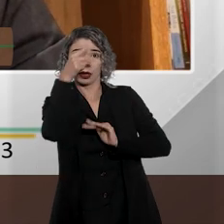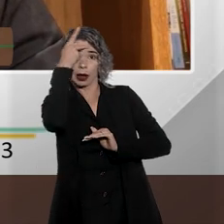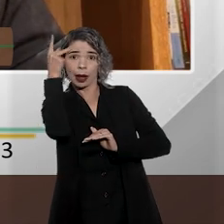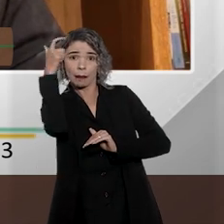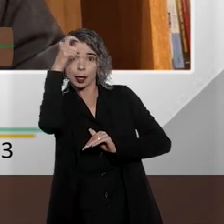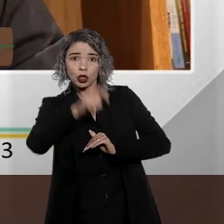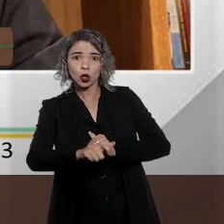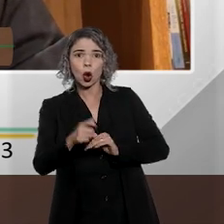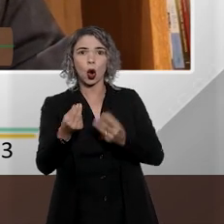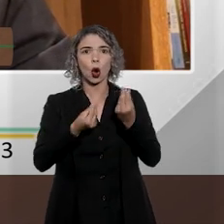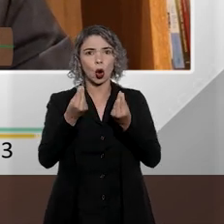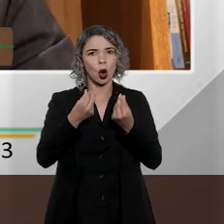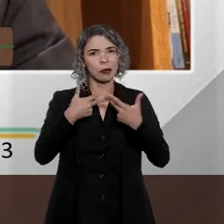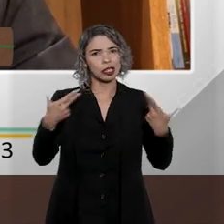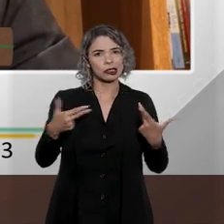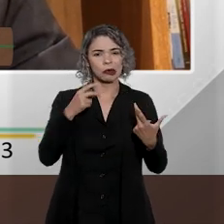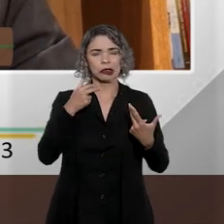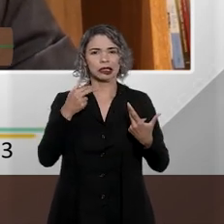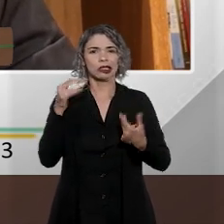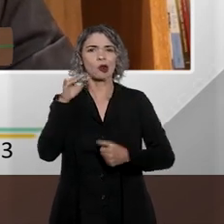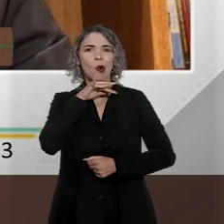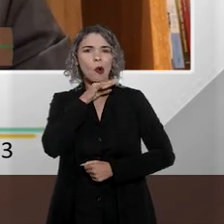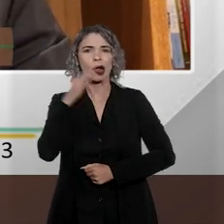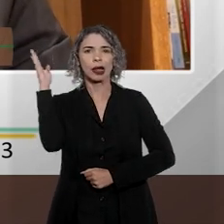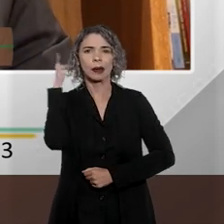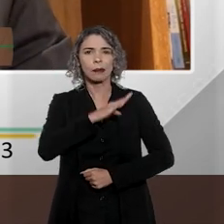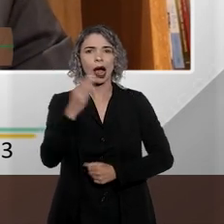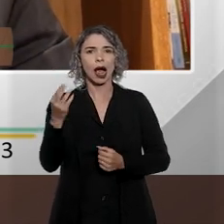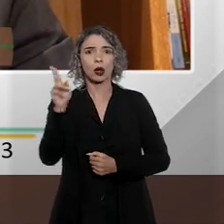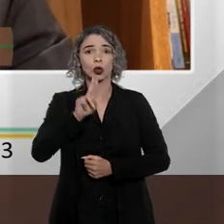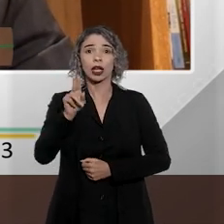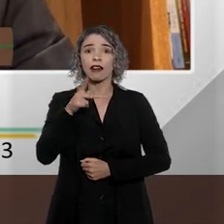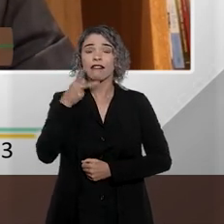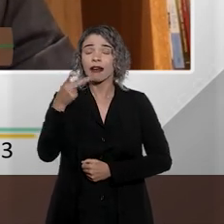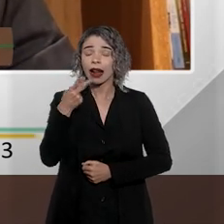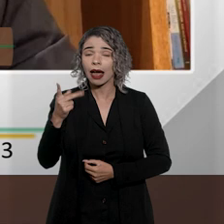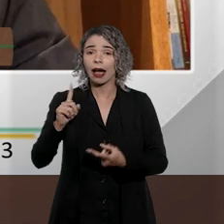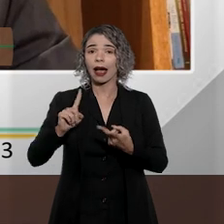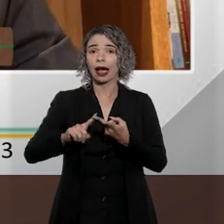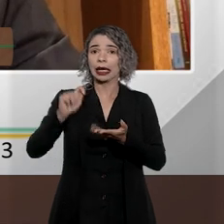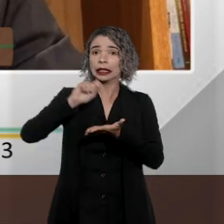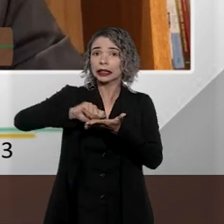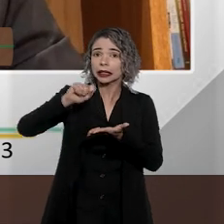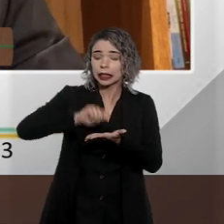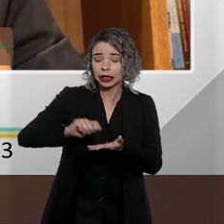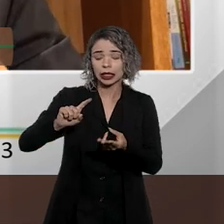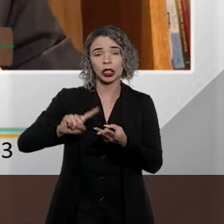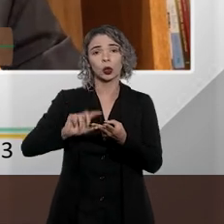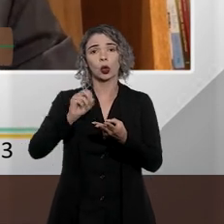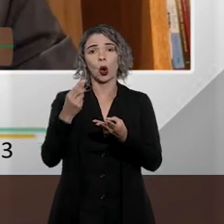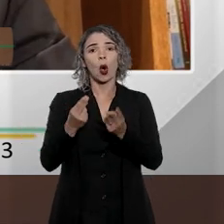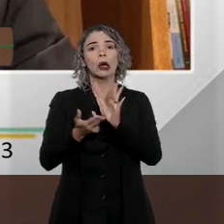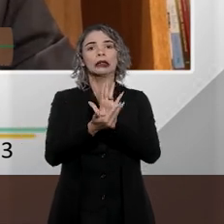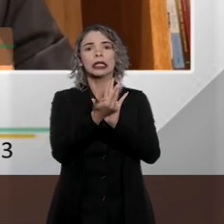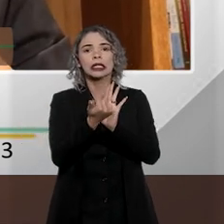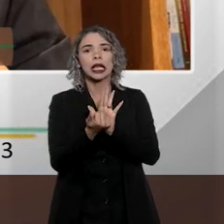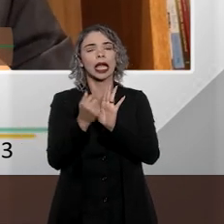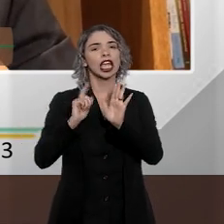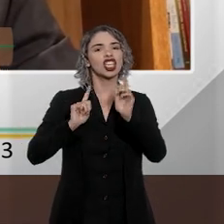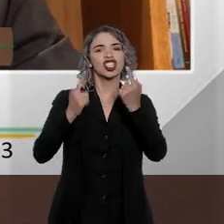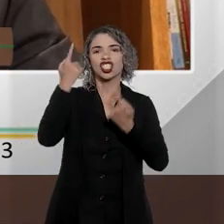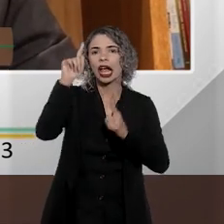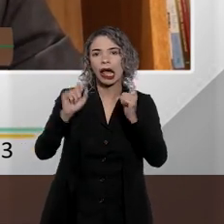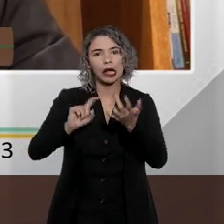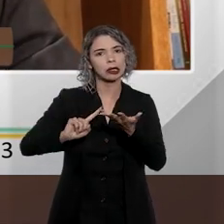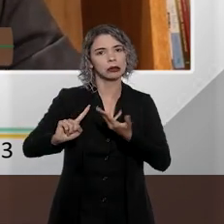por intermédio de expressões depreciativas, utilizadas verbalmente, por escrito, ou simbolicamente, ou